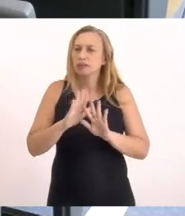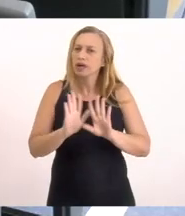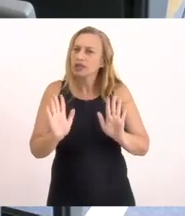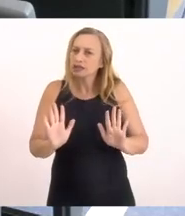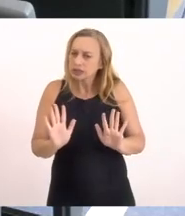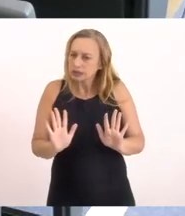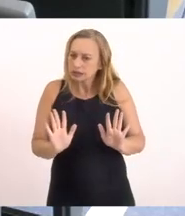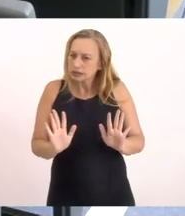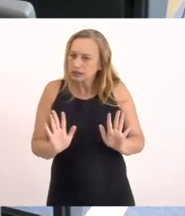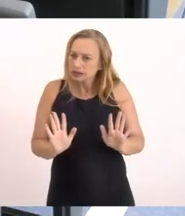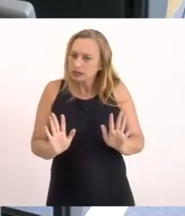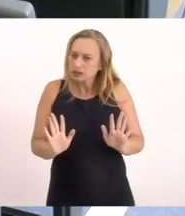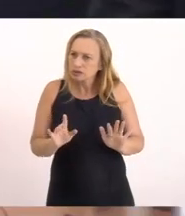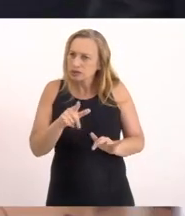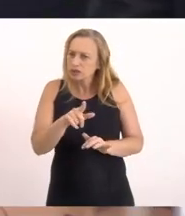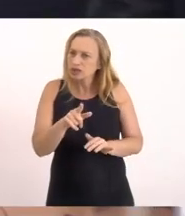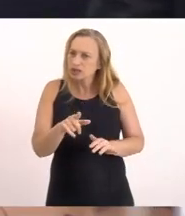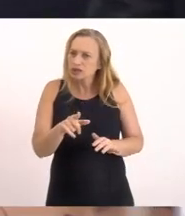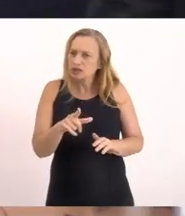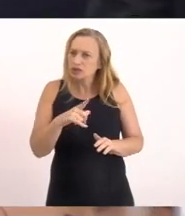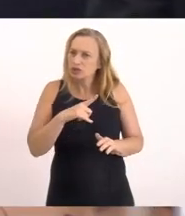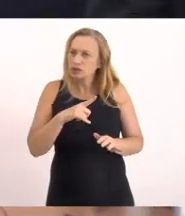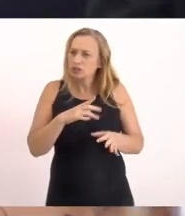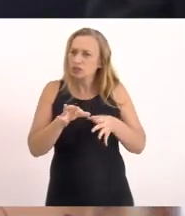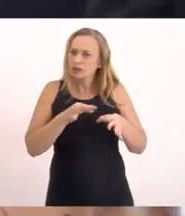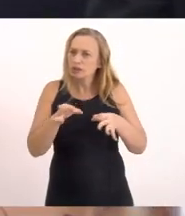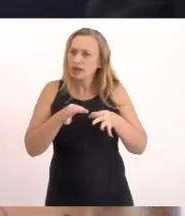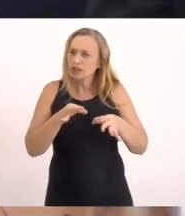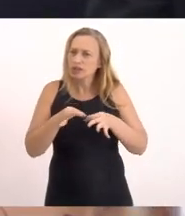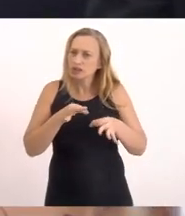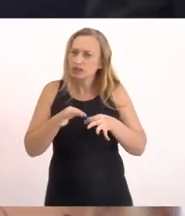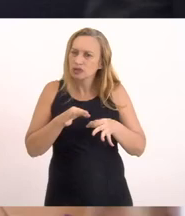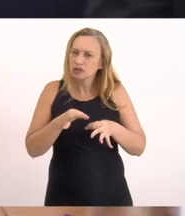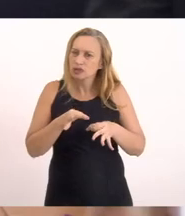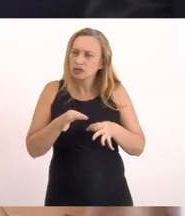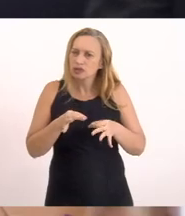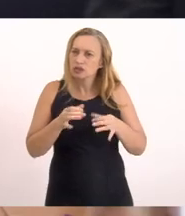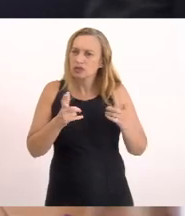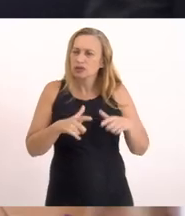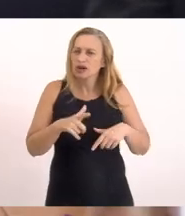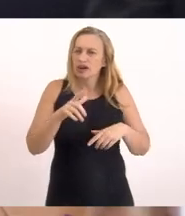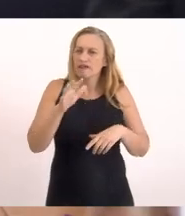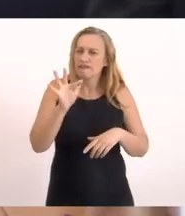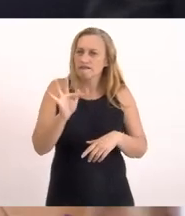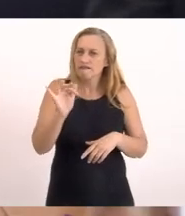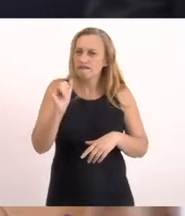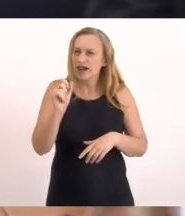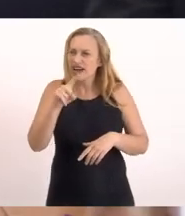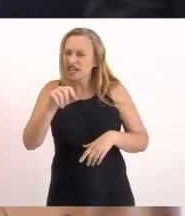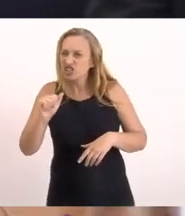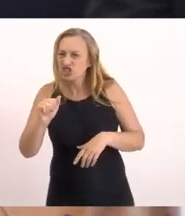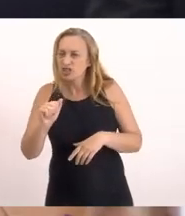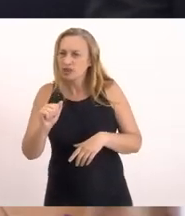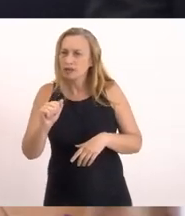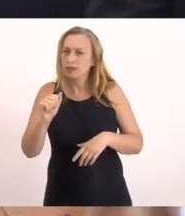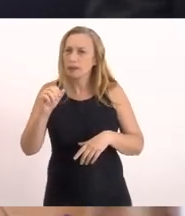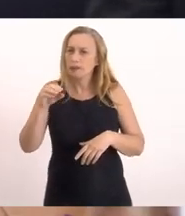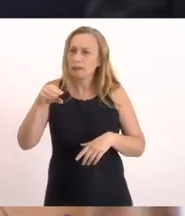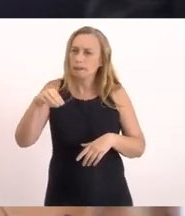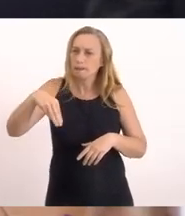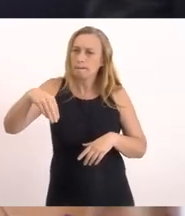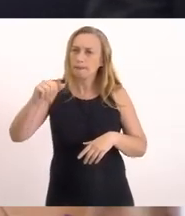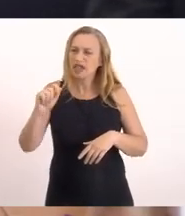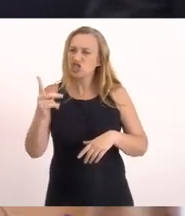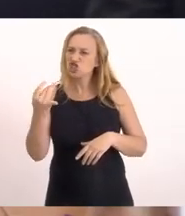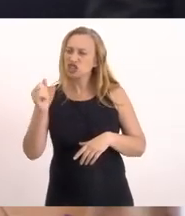Vocês tem alguma providência Com relação A ocupação Na faixa marginal No entorno da lagoa Na faixa de proteção marginal Vocês